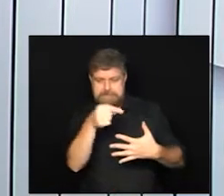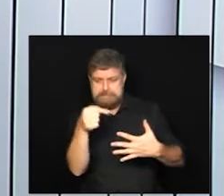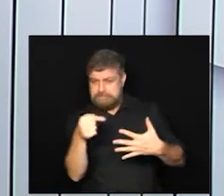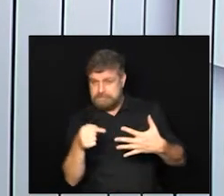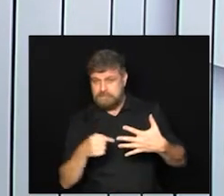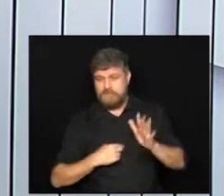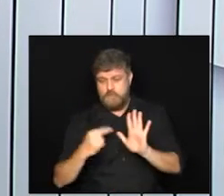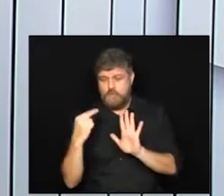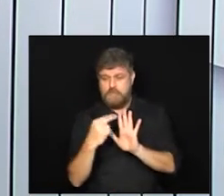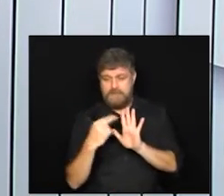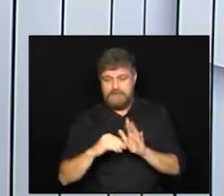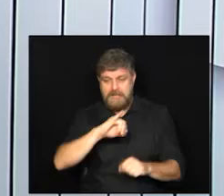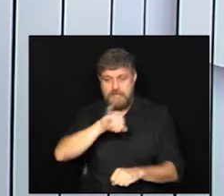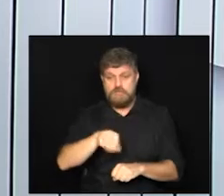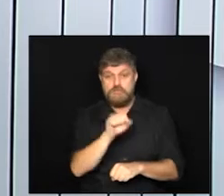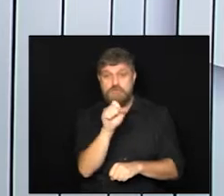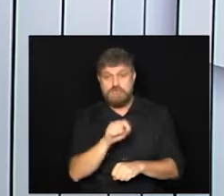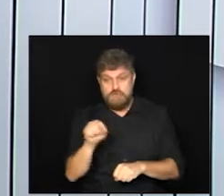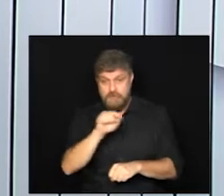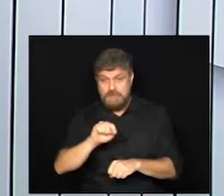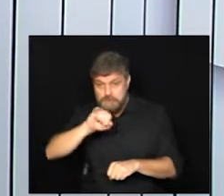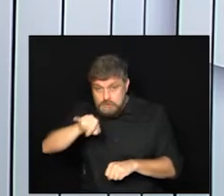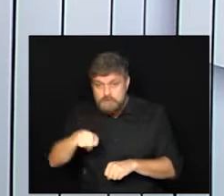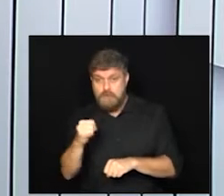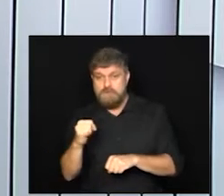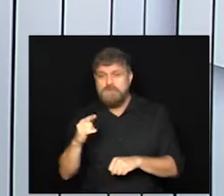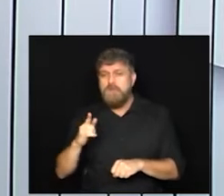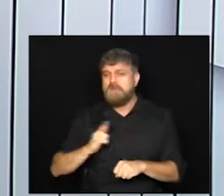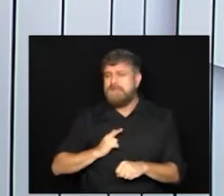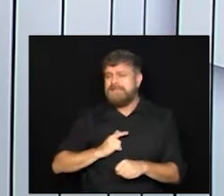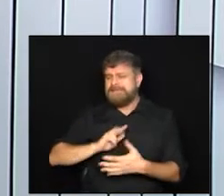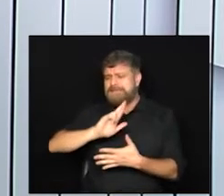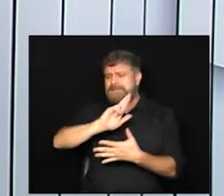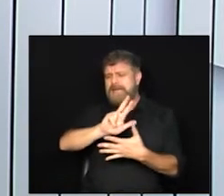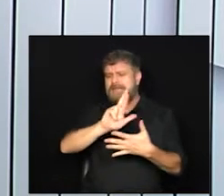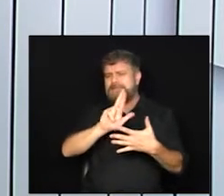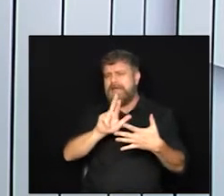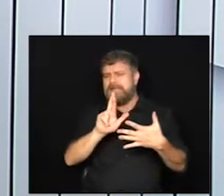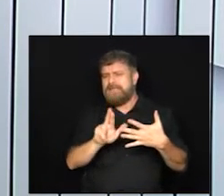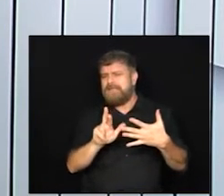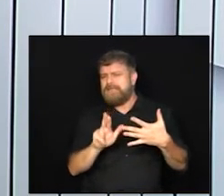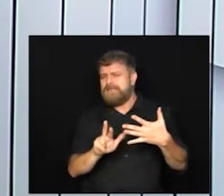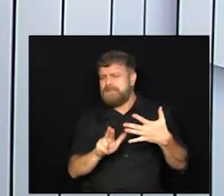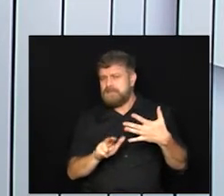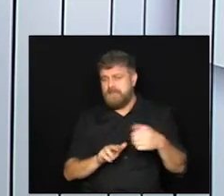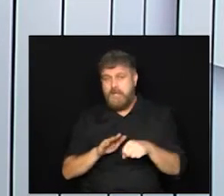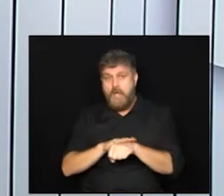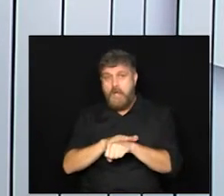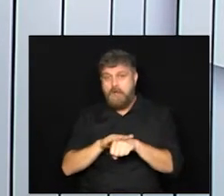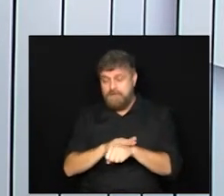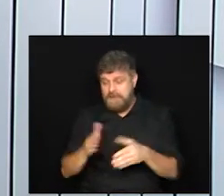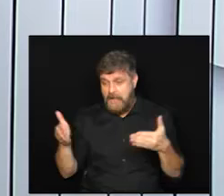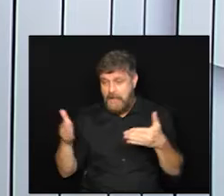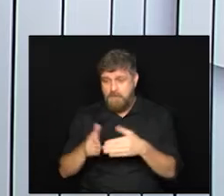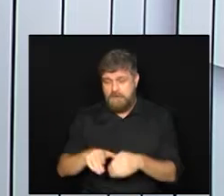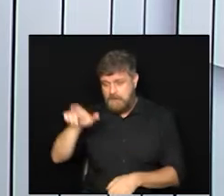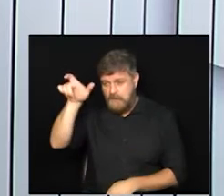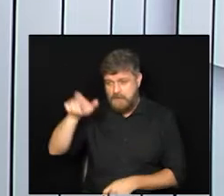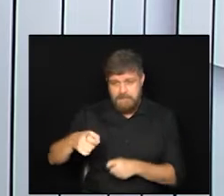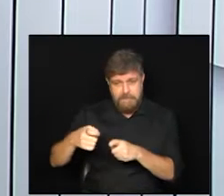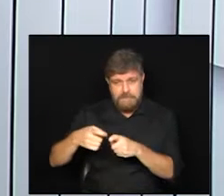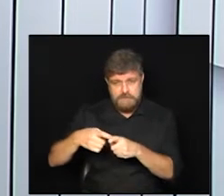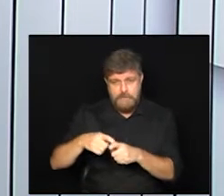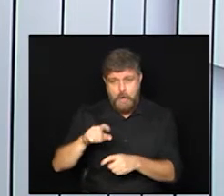a da Johnson agora qual será a diferença entre elas conversa comigo agora a doutora